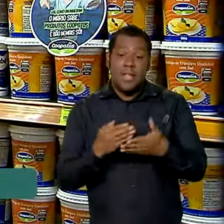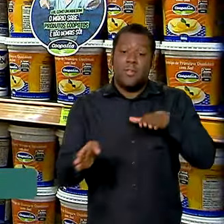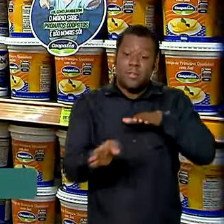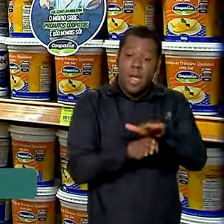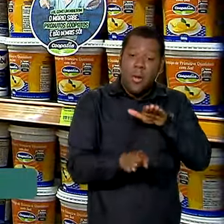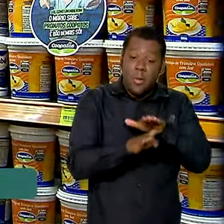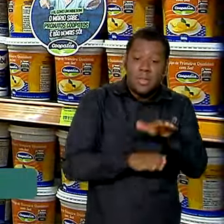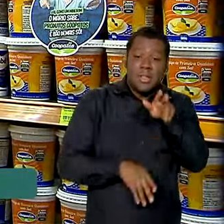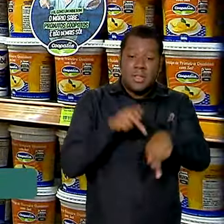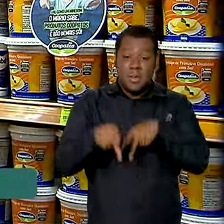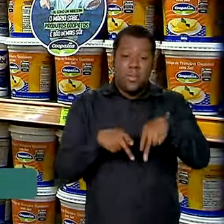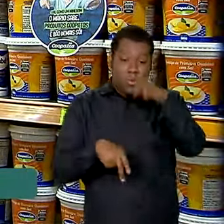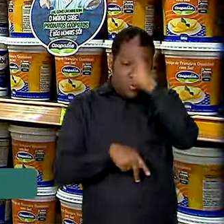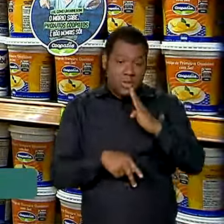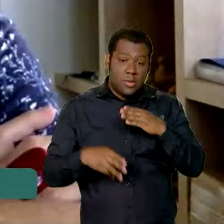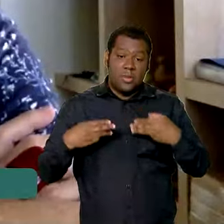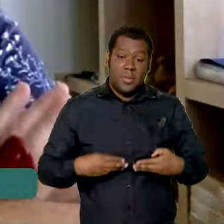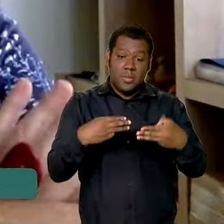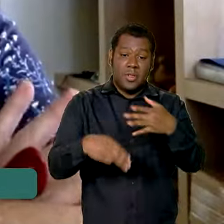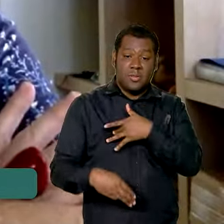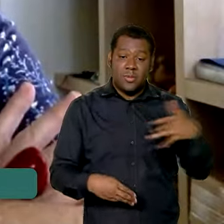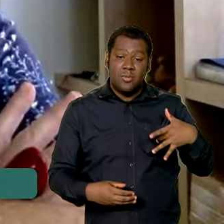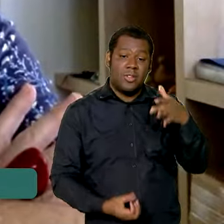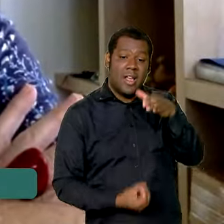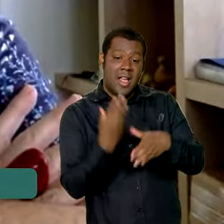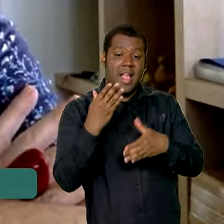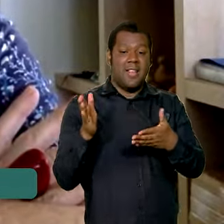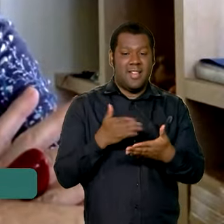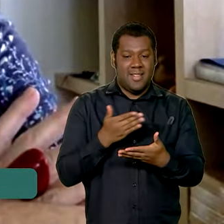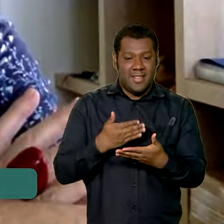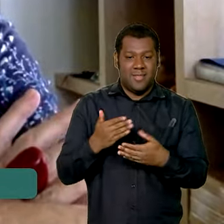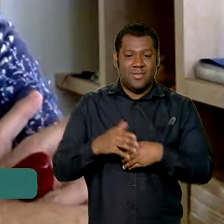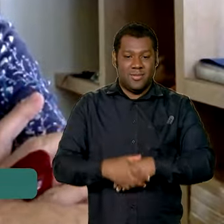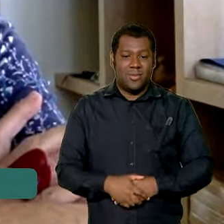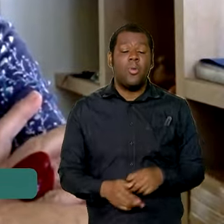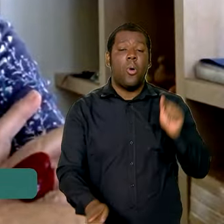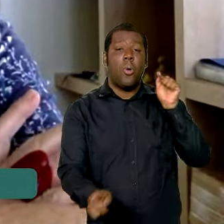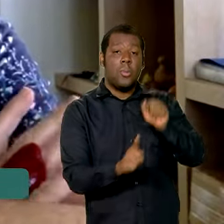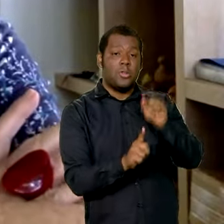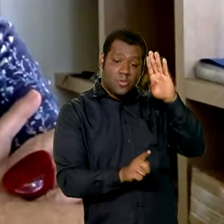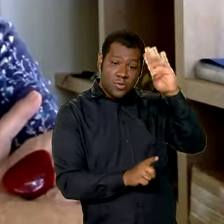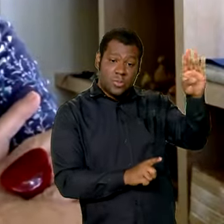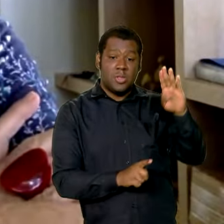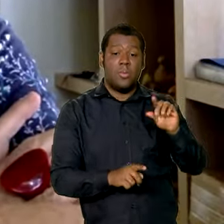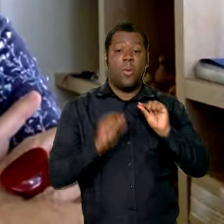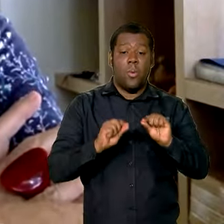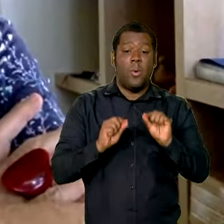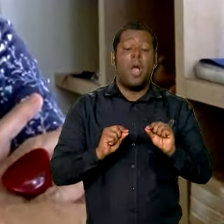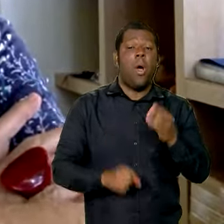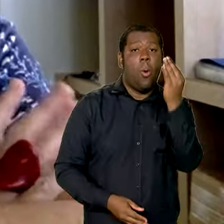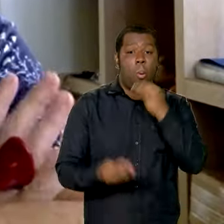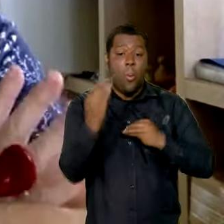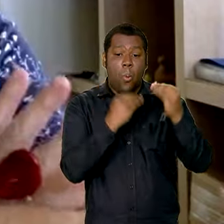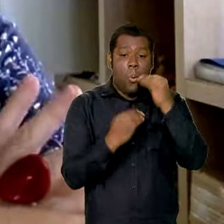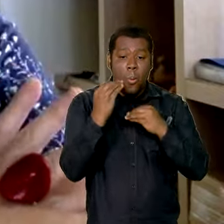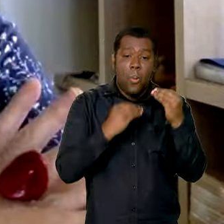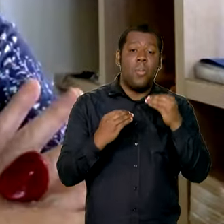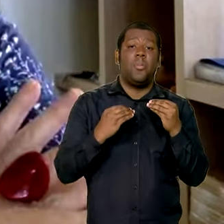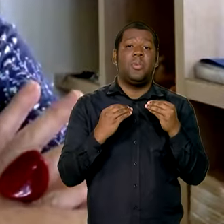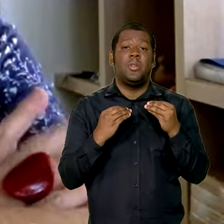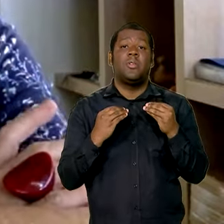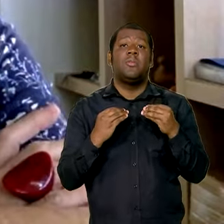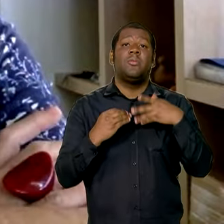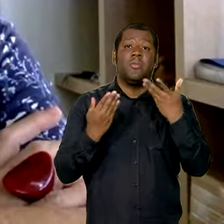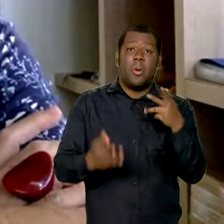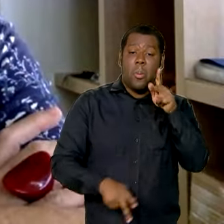brasileira, do Ministério da Saúde. O objetivo é justamente esse, fazer com que os alimentos que fazem parte